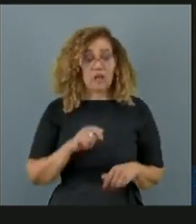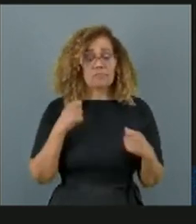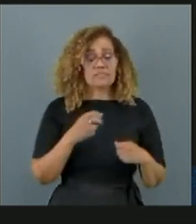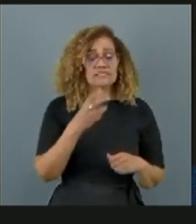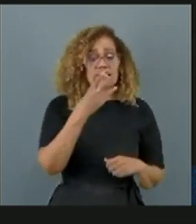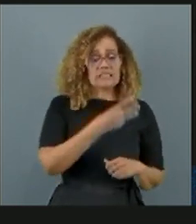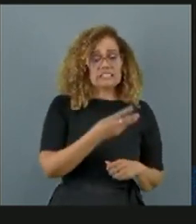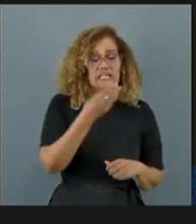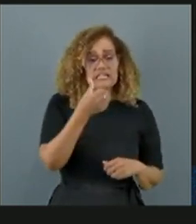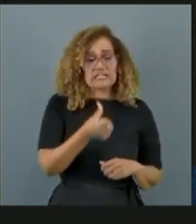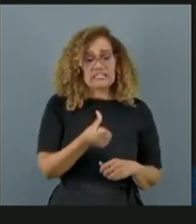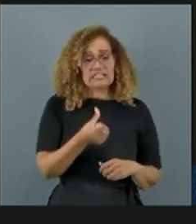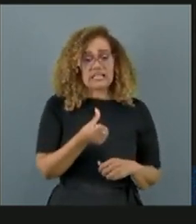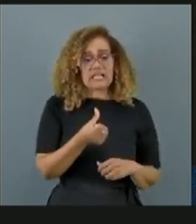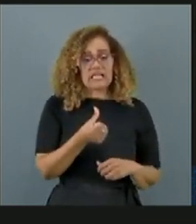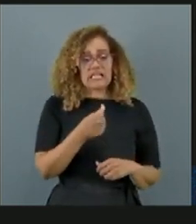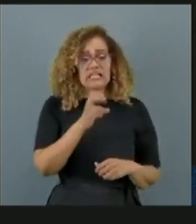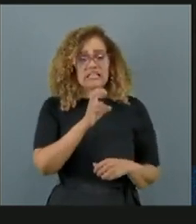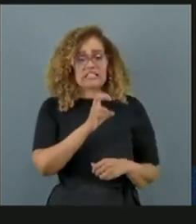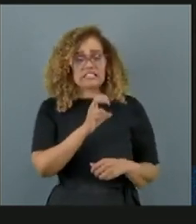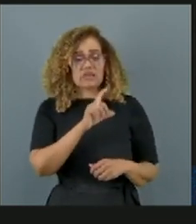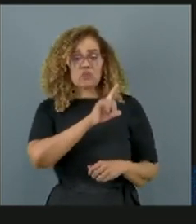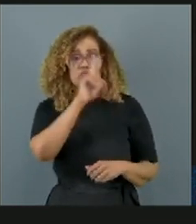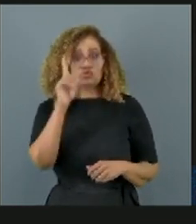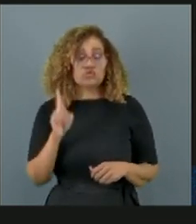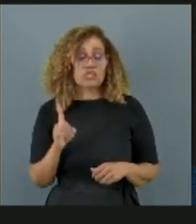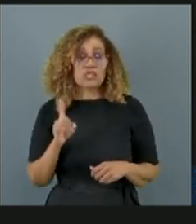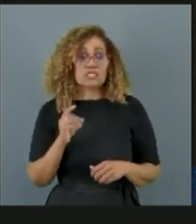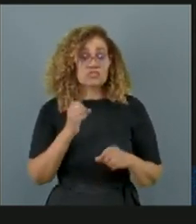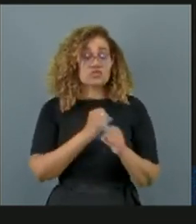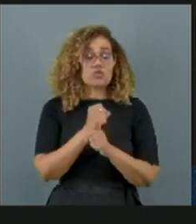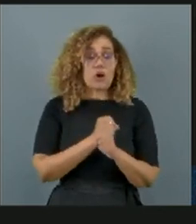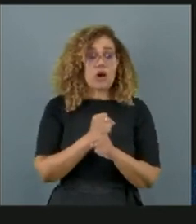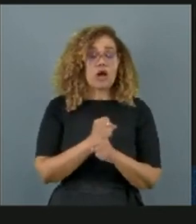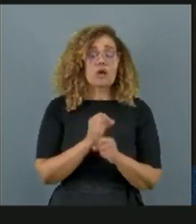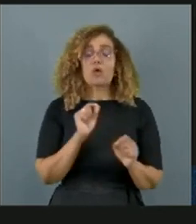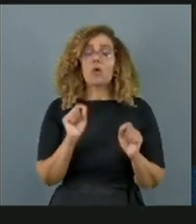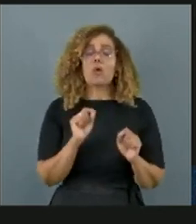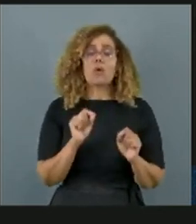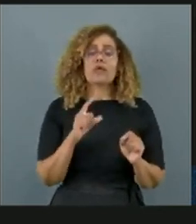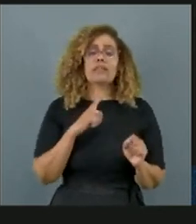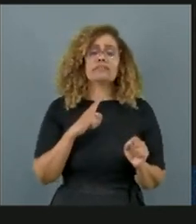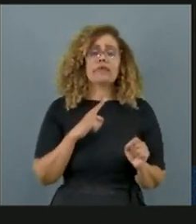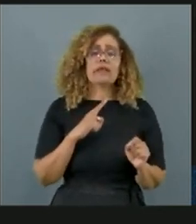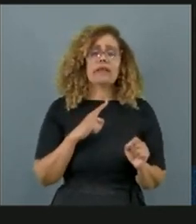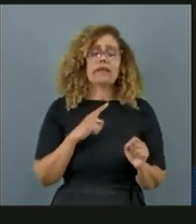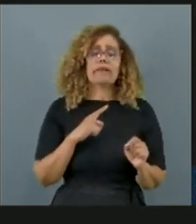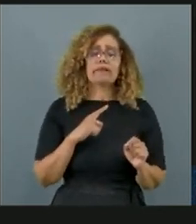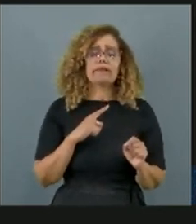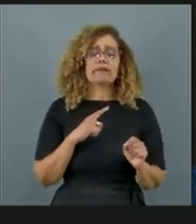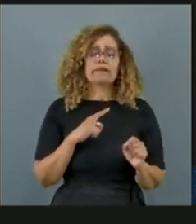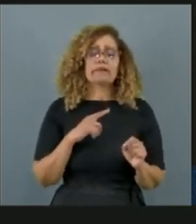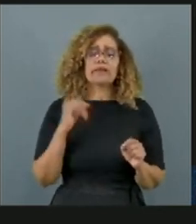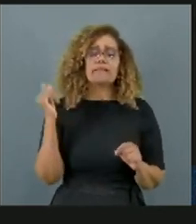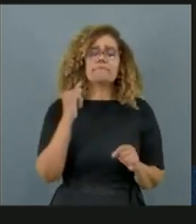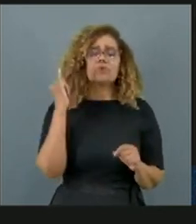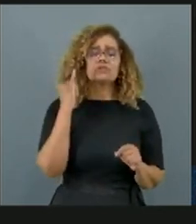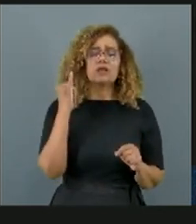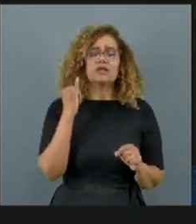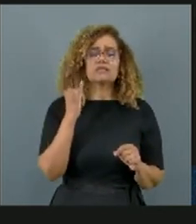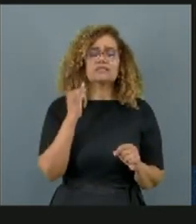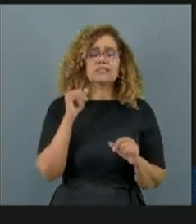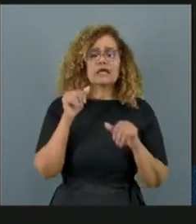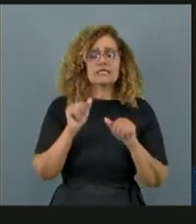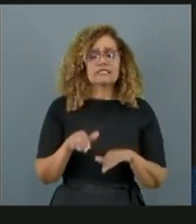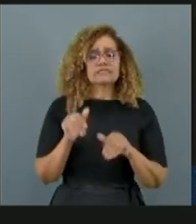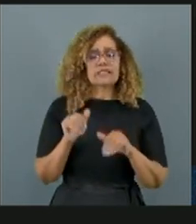dias ao ano. Por que a nossa campanha Setembro Amarelo é importante? Ela é importante